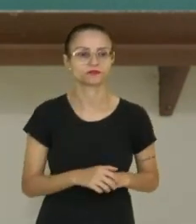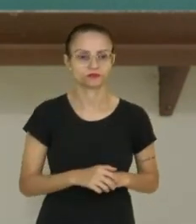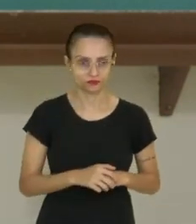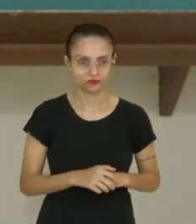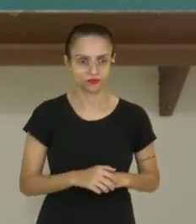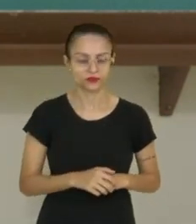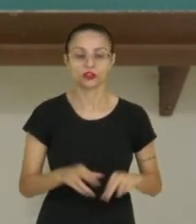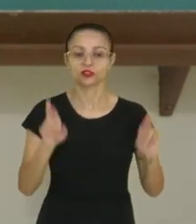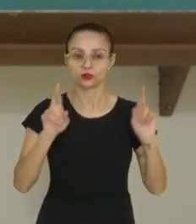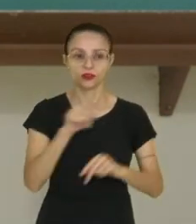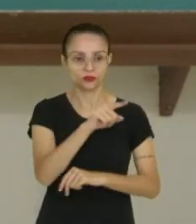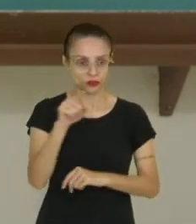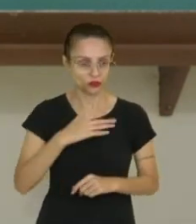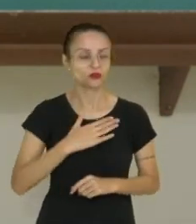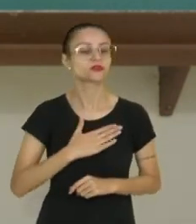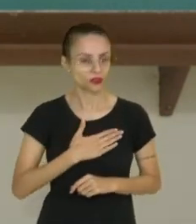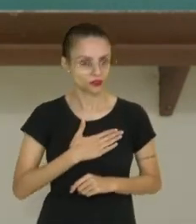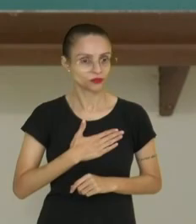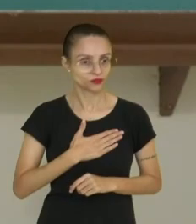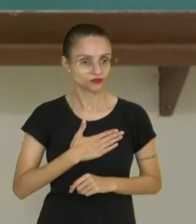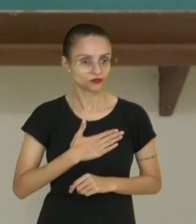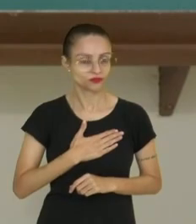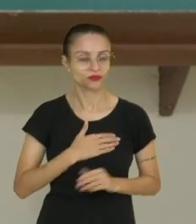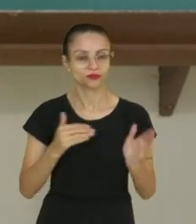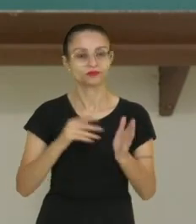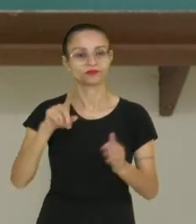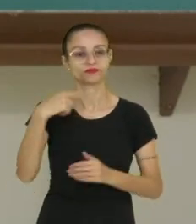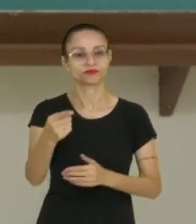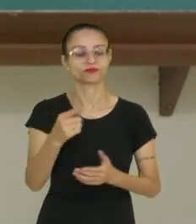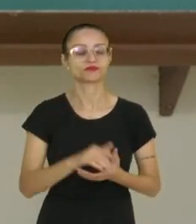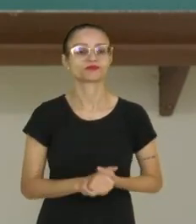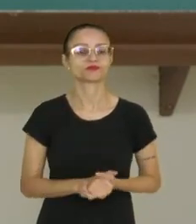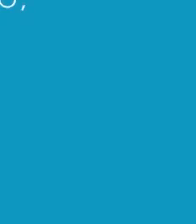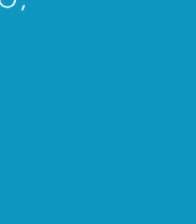bem? Eu espero que vocês tenham gostado e até a próxima!